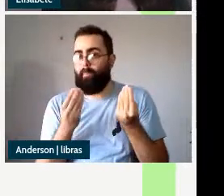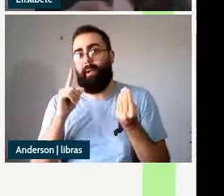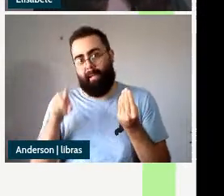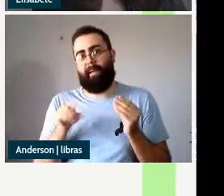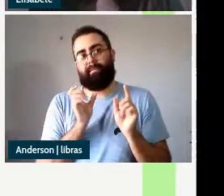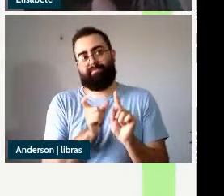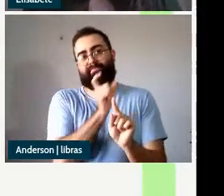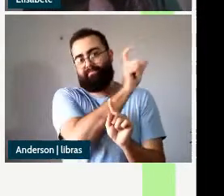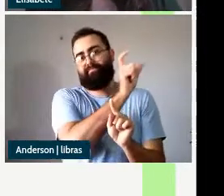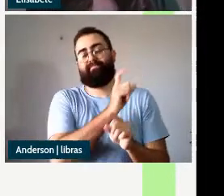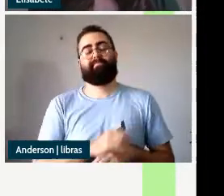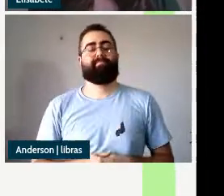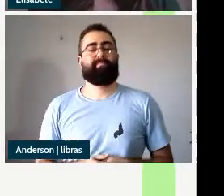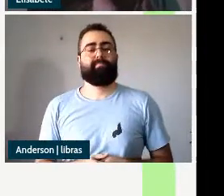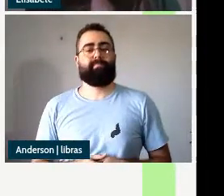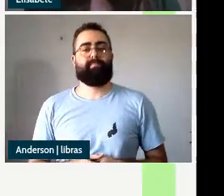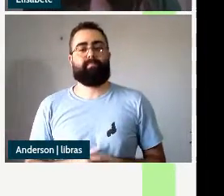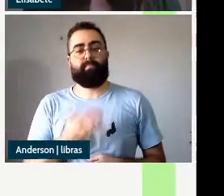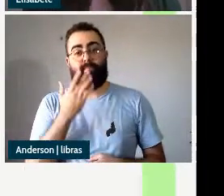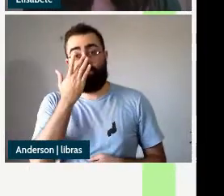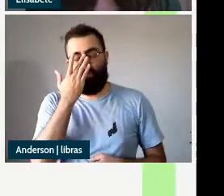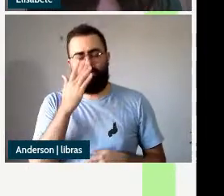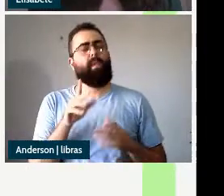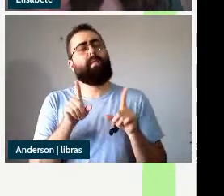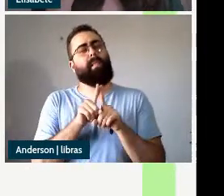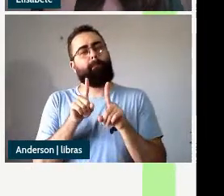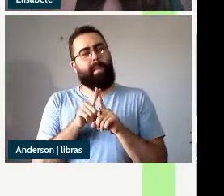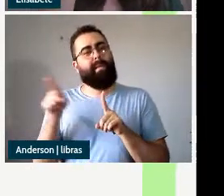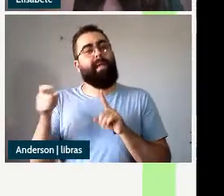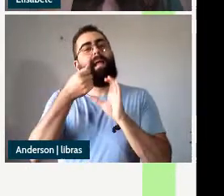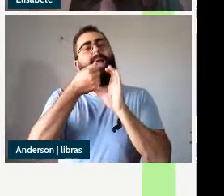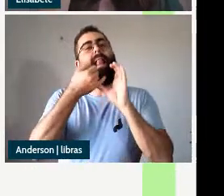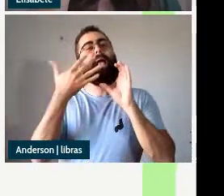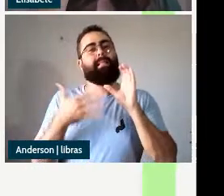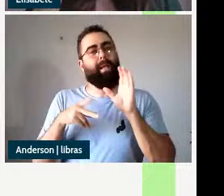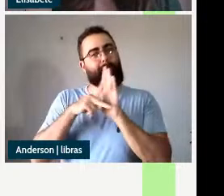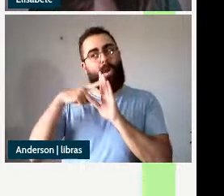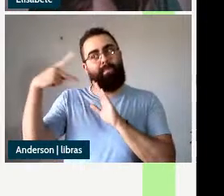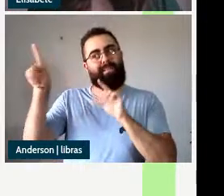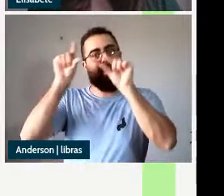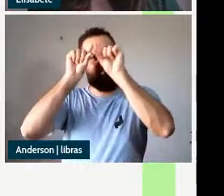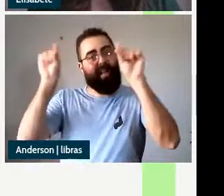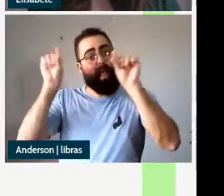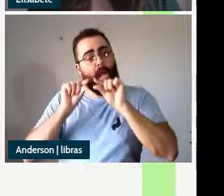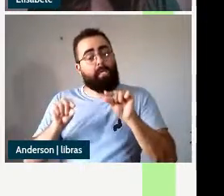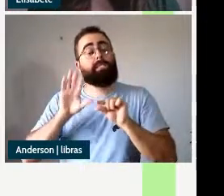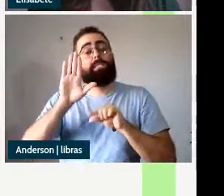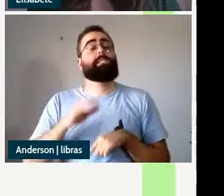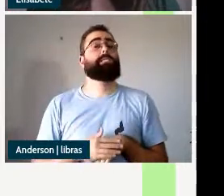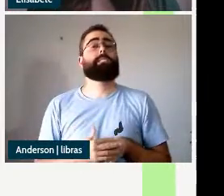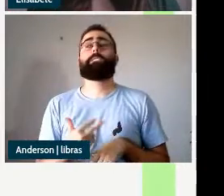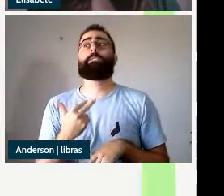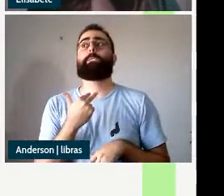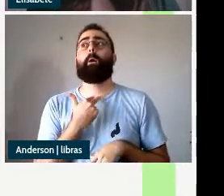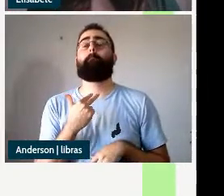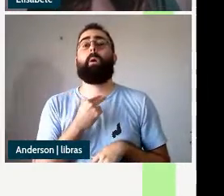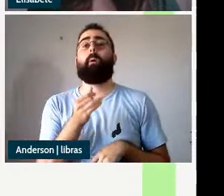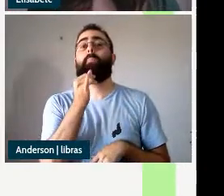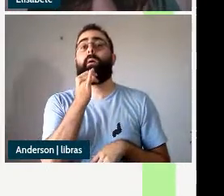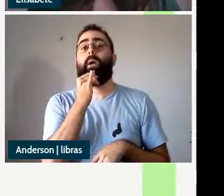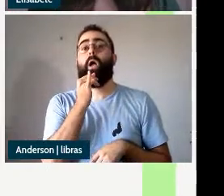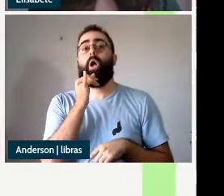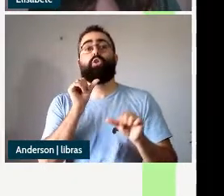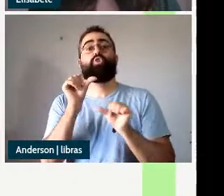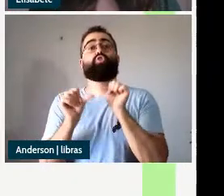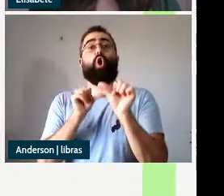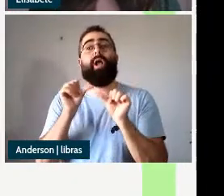outra característica das construções depictivas é o fato de que não é possível a substituição por uma oração encaixada com